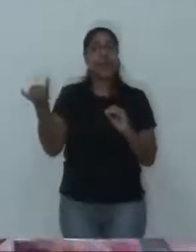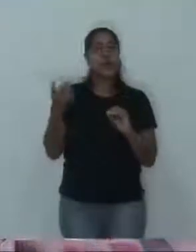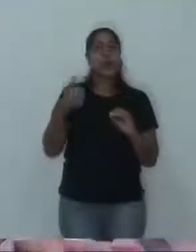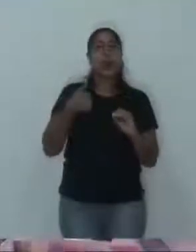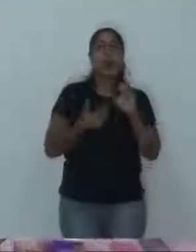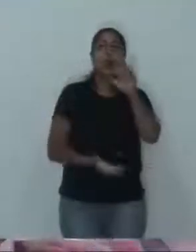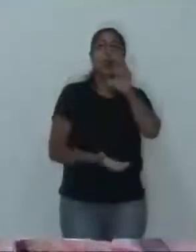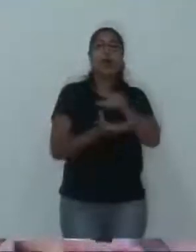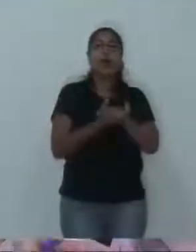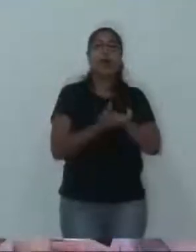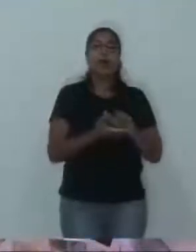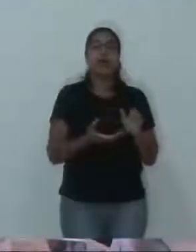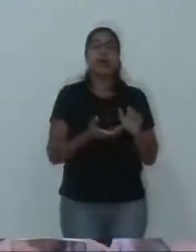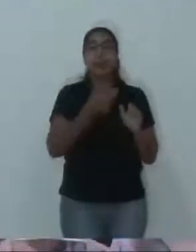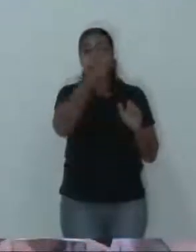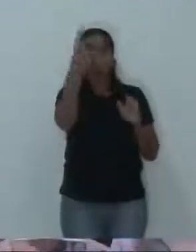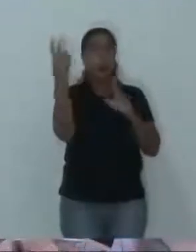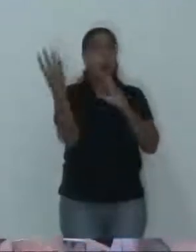o pastor da igreja.